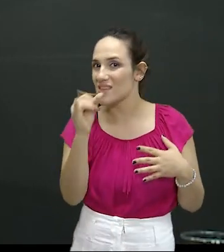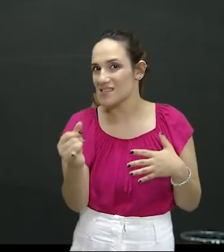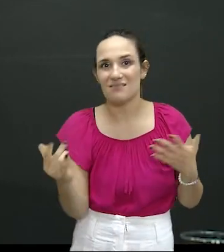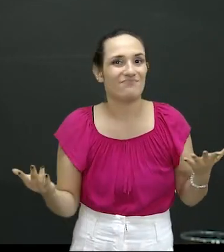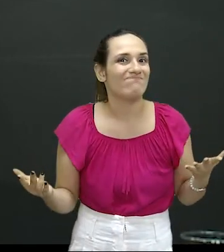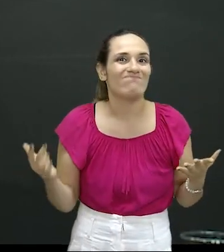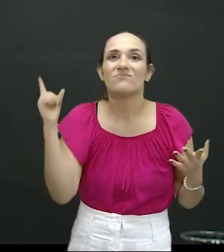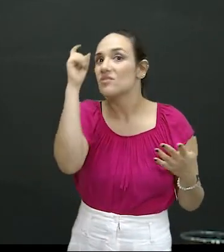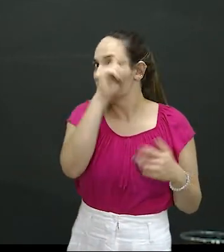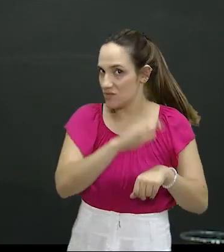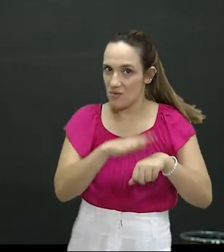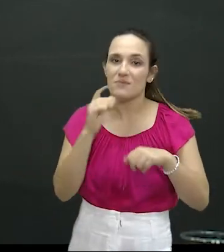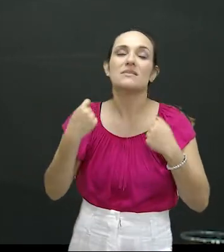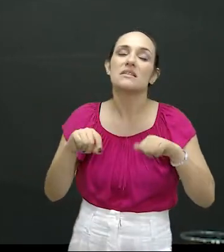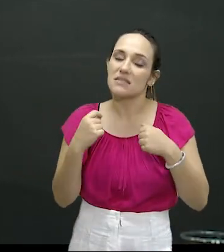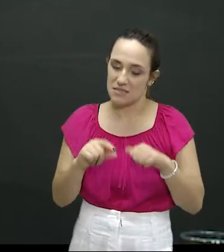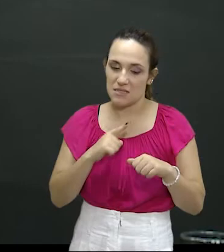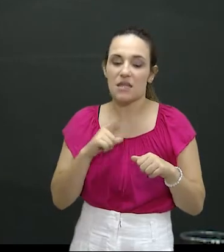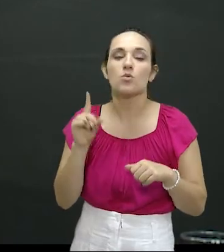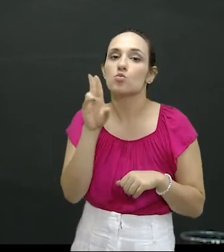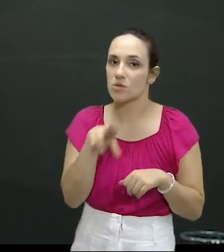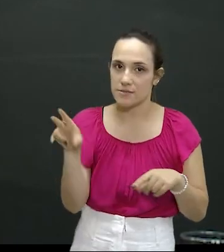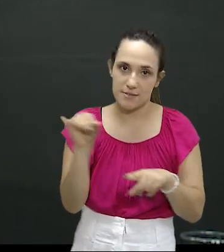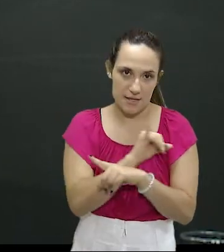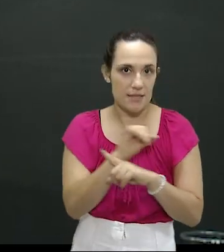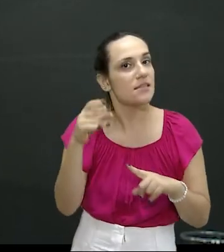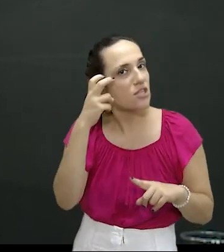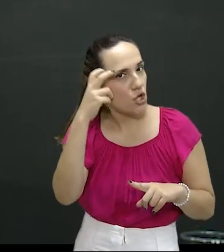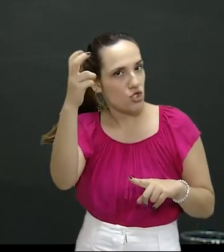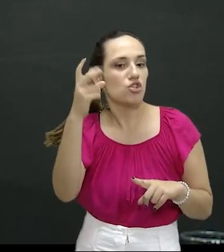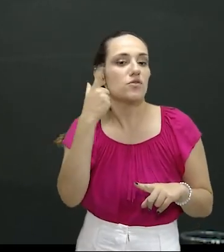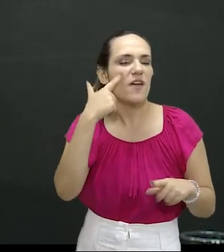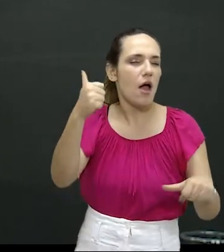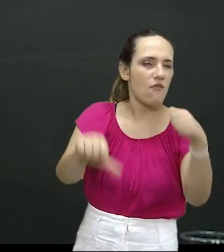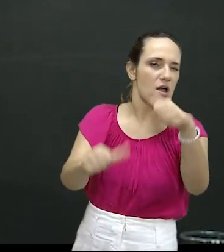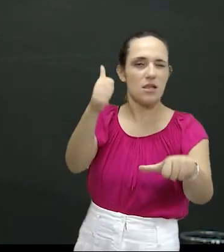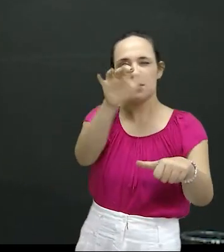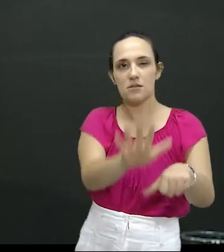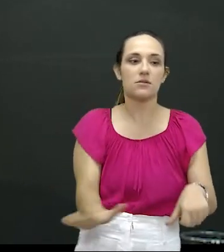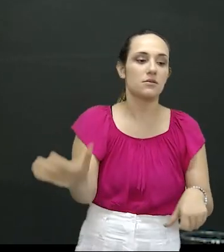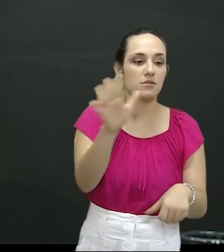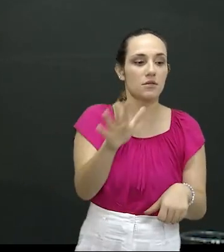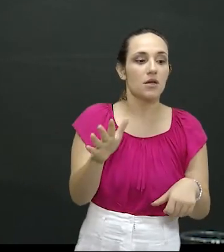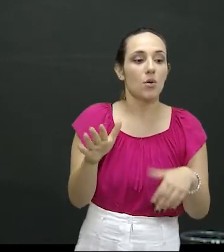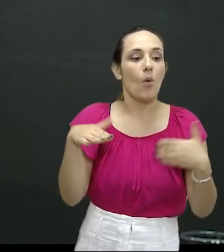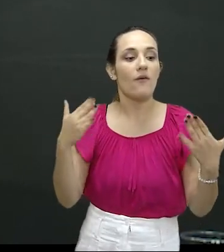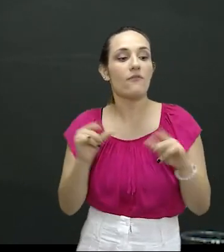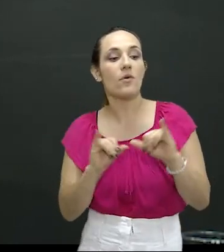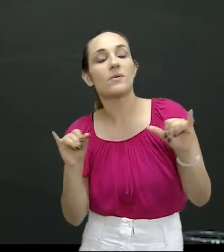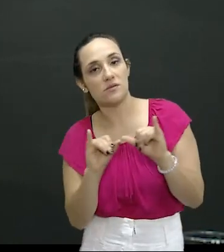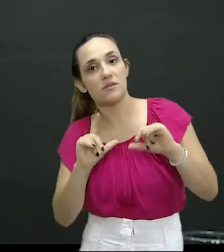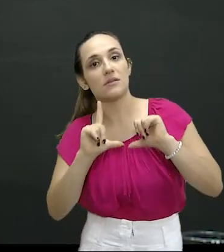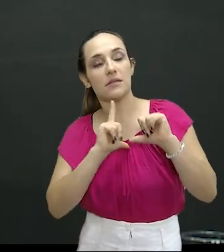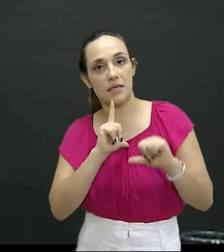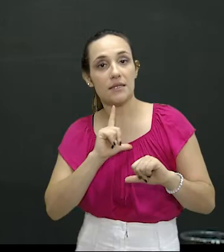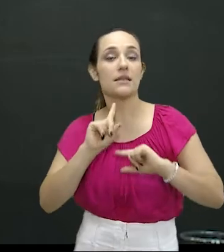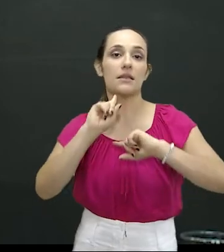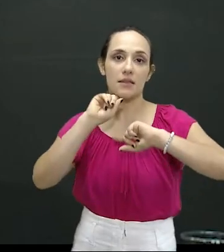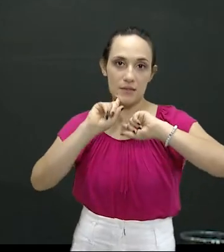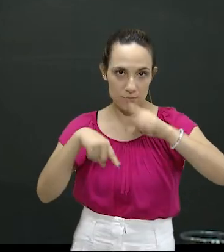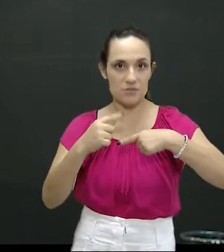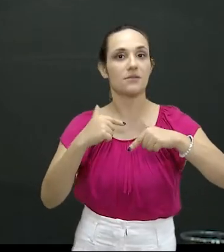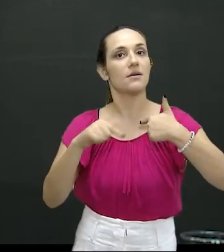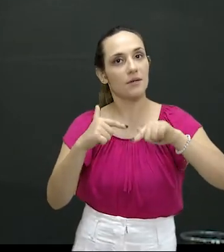atuação passou a ser focada muito na inteligência, na análise da situação, na coleta de informações, para a posterior atuação,